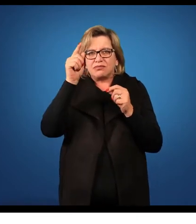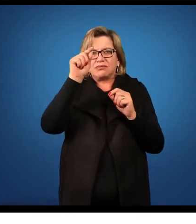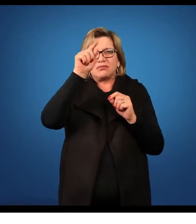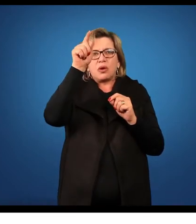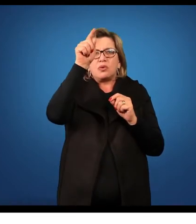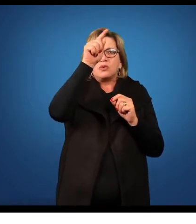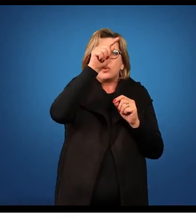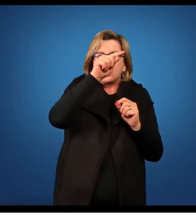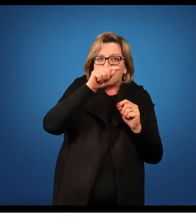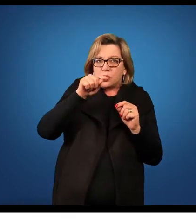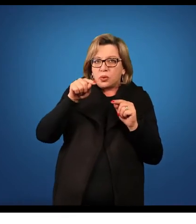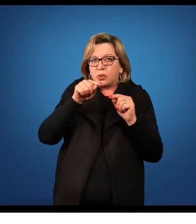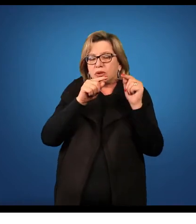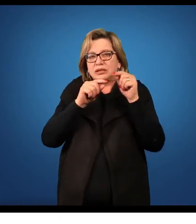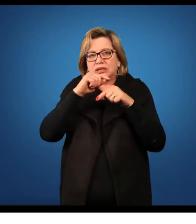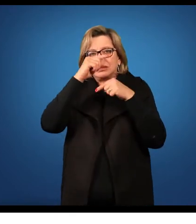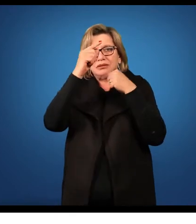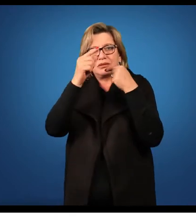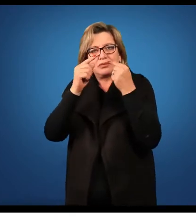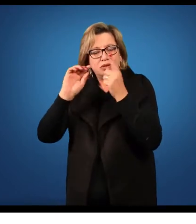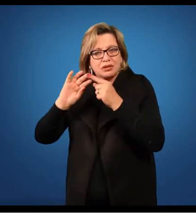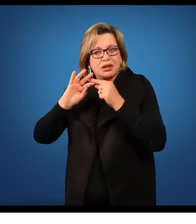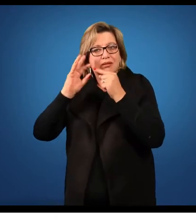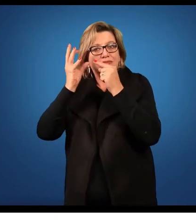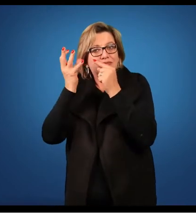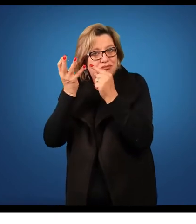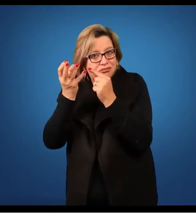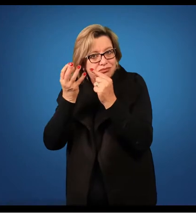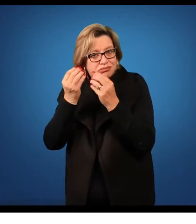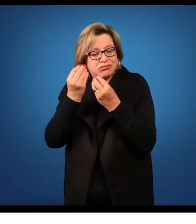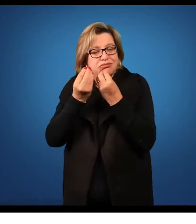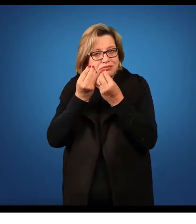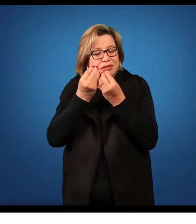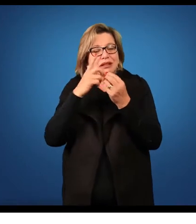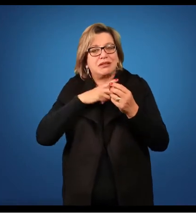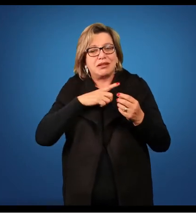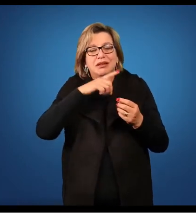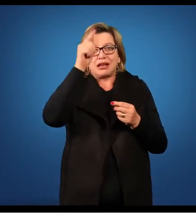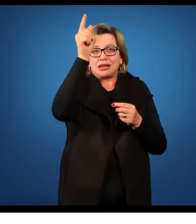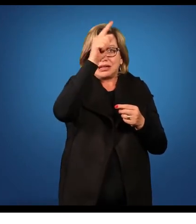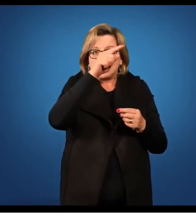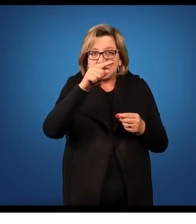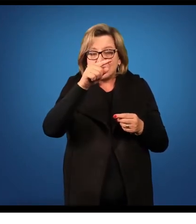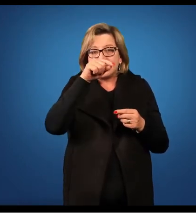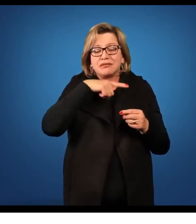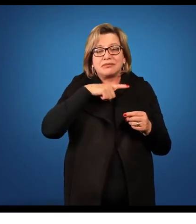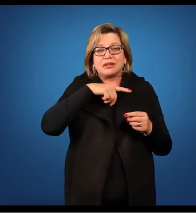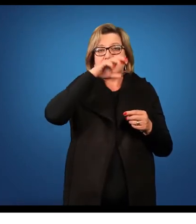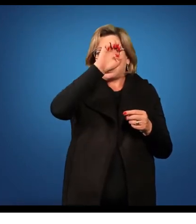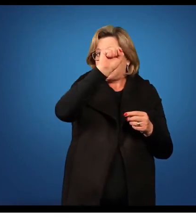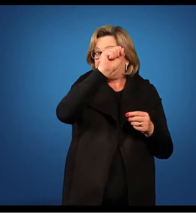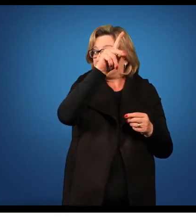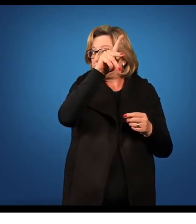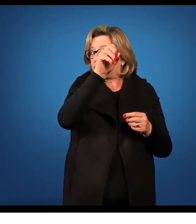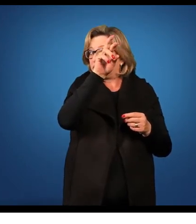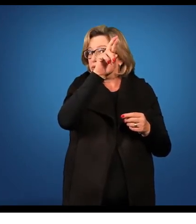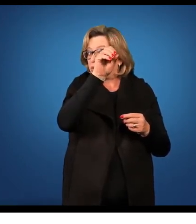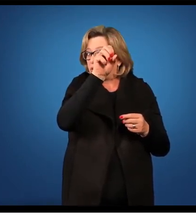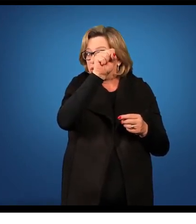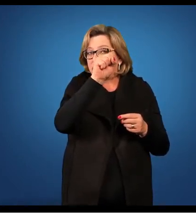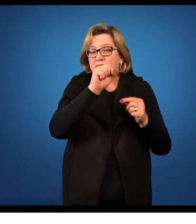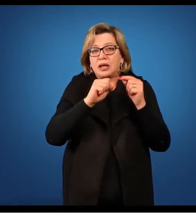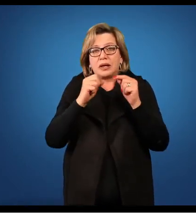de vida da planta que irá finalizar com a produção dos esporos as angiospermas elas apresentam